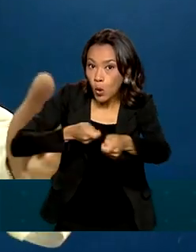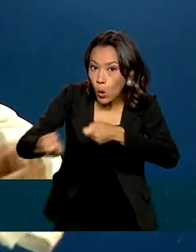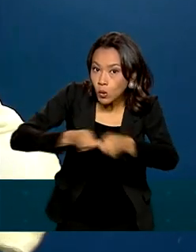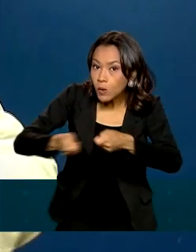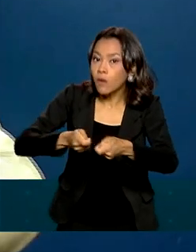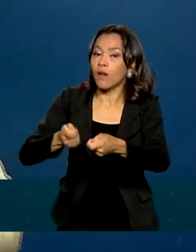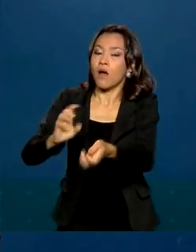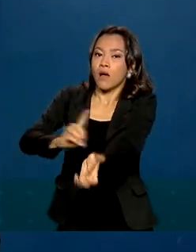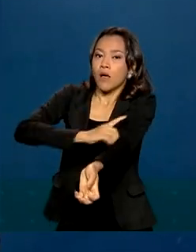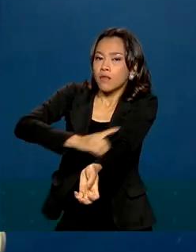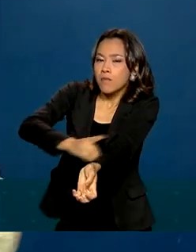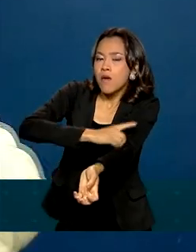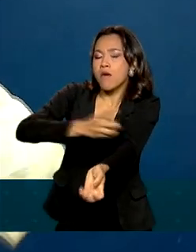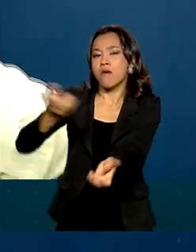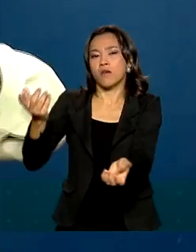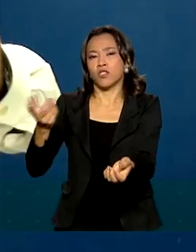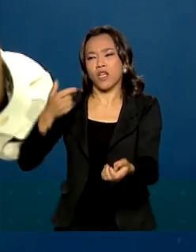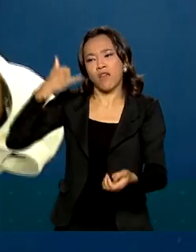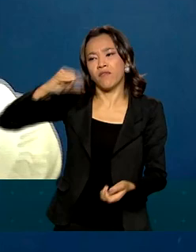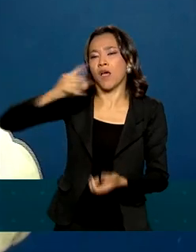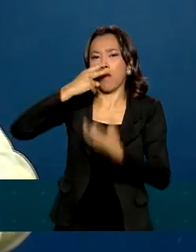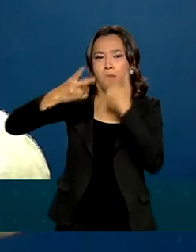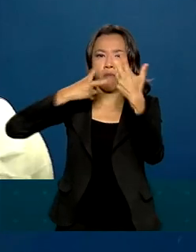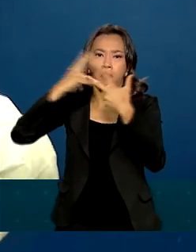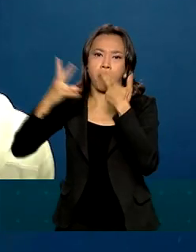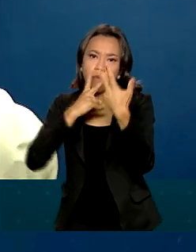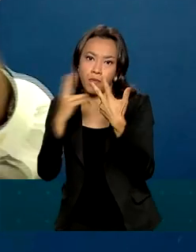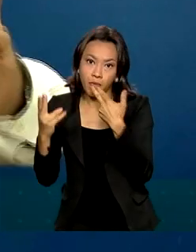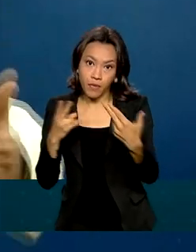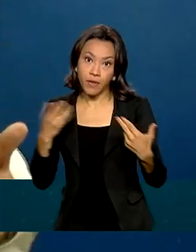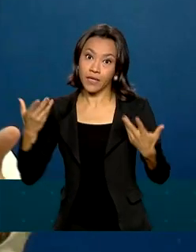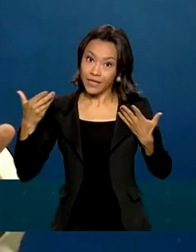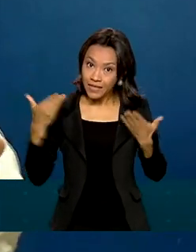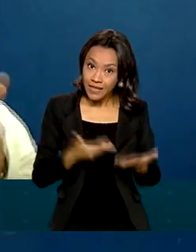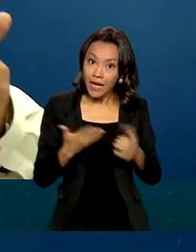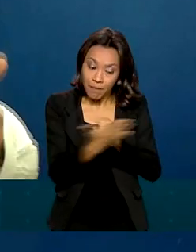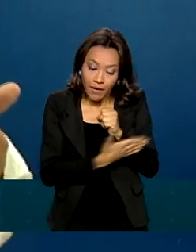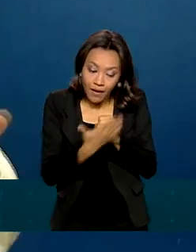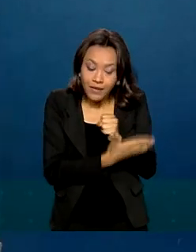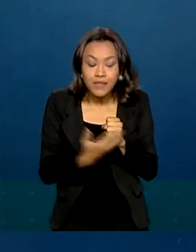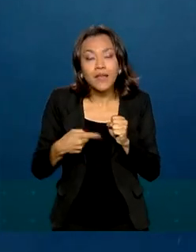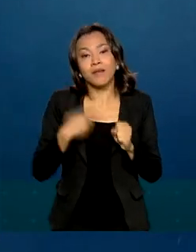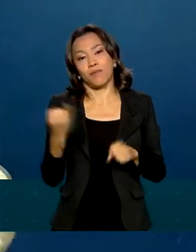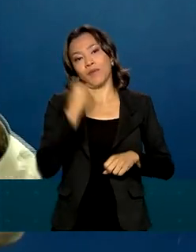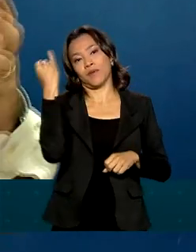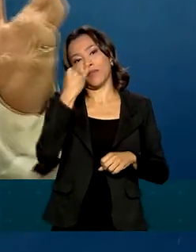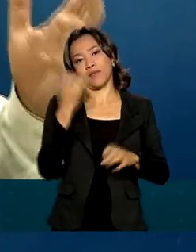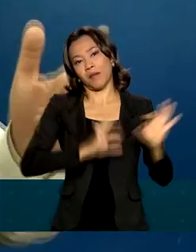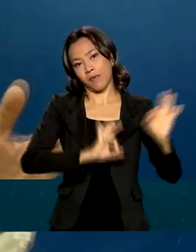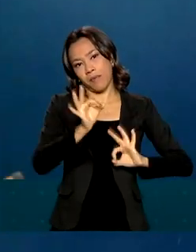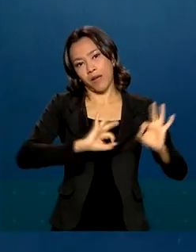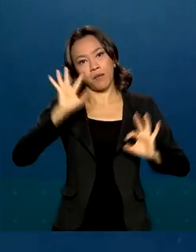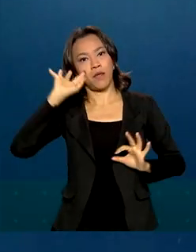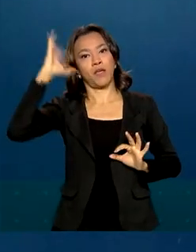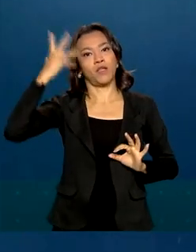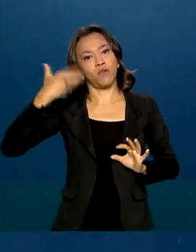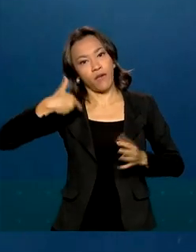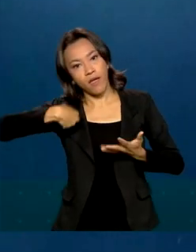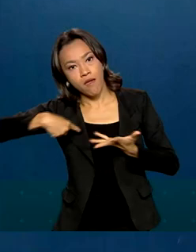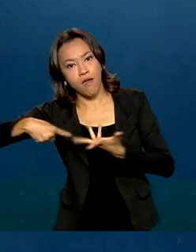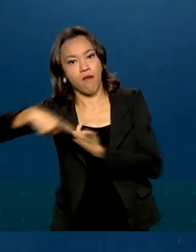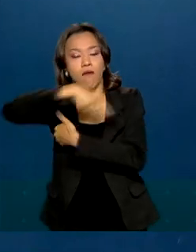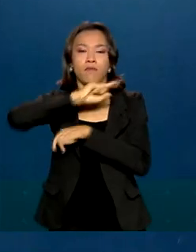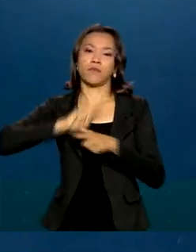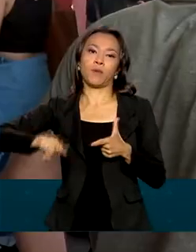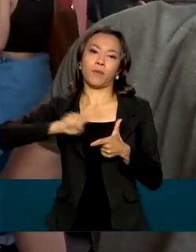combater o tabagismo e o médico que está na atenção primária é o médico mais preparado para enfrentar esses problemas justamente porque ele tem uma visão